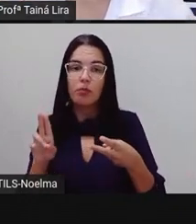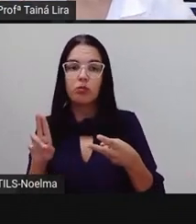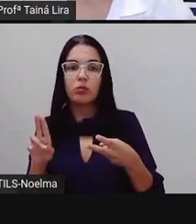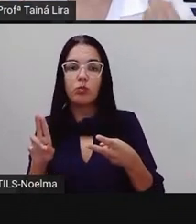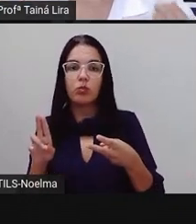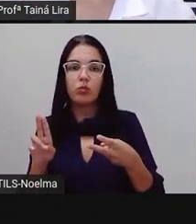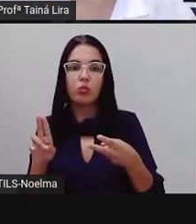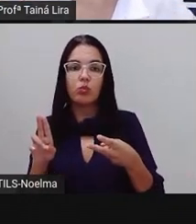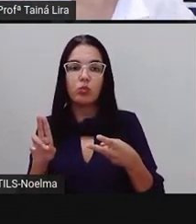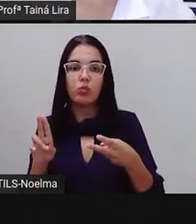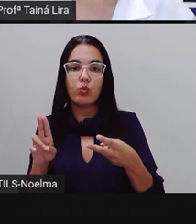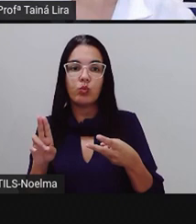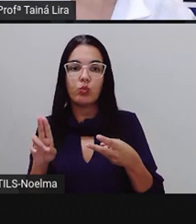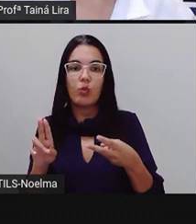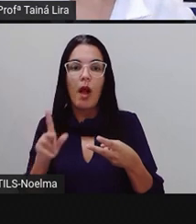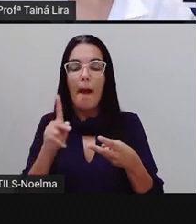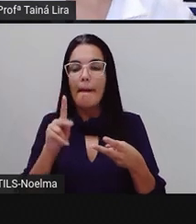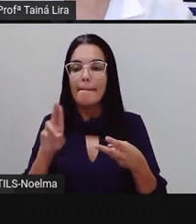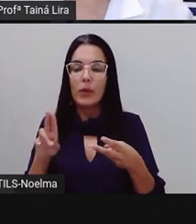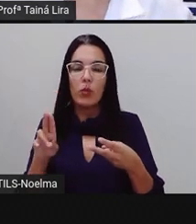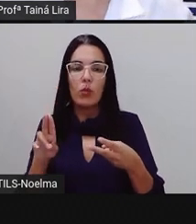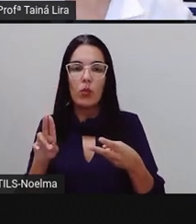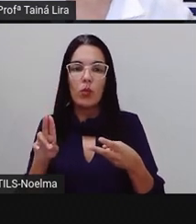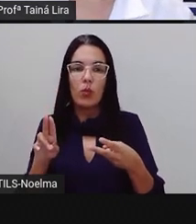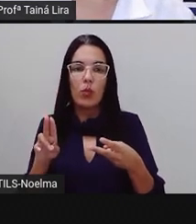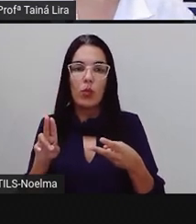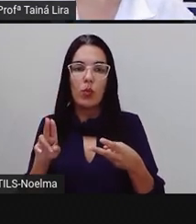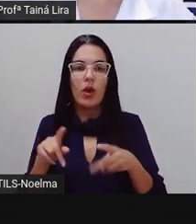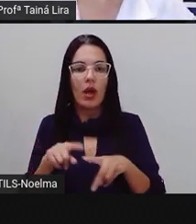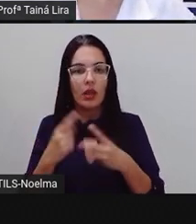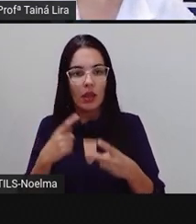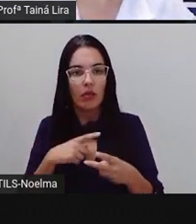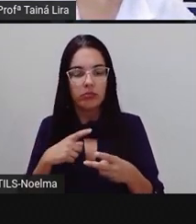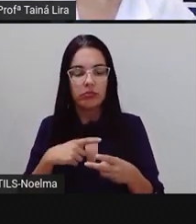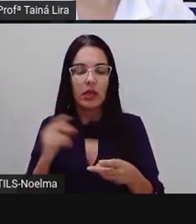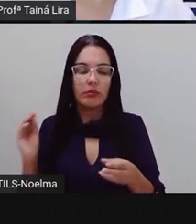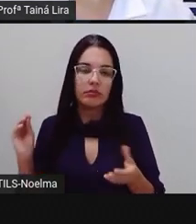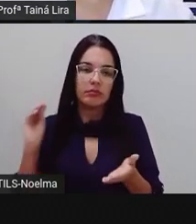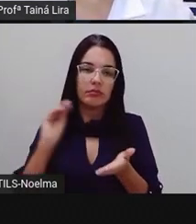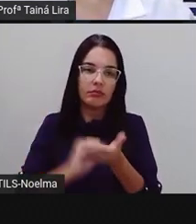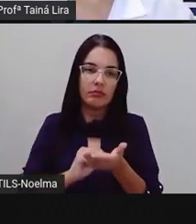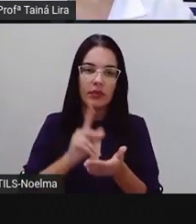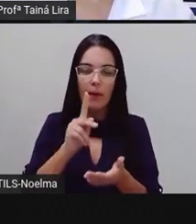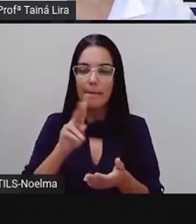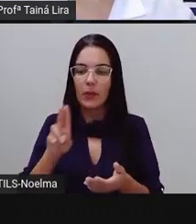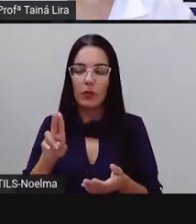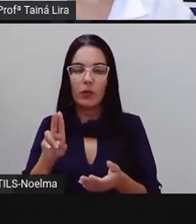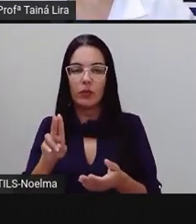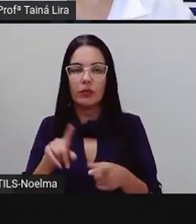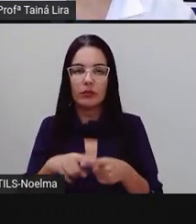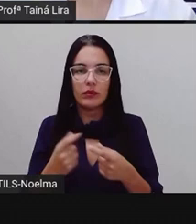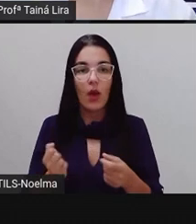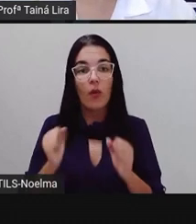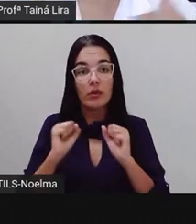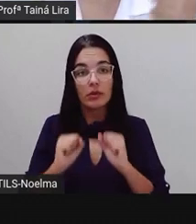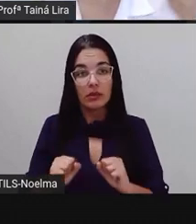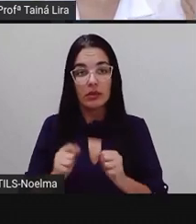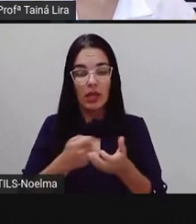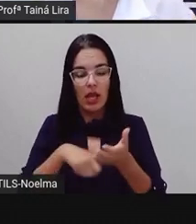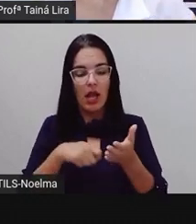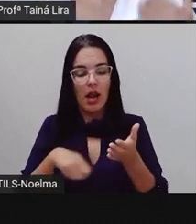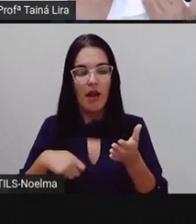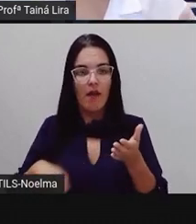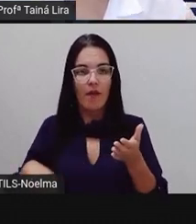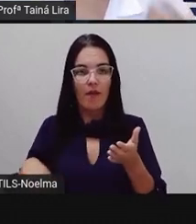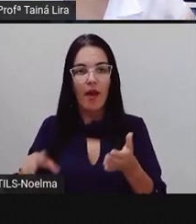Então, é a sílaba O, U, formada pelo P e o U, certo? Como essa